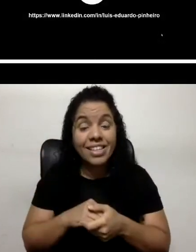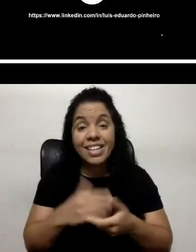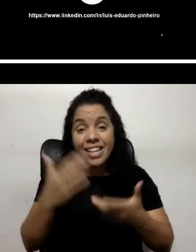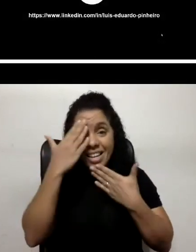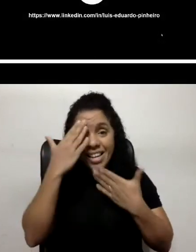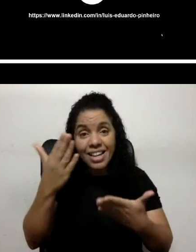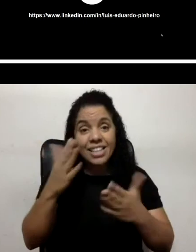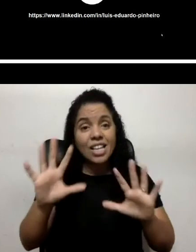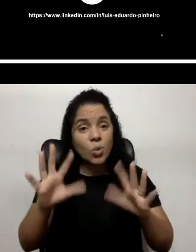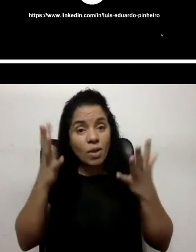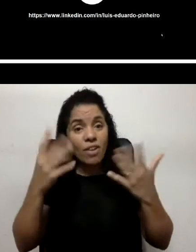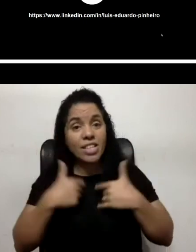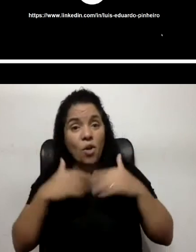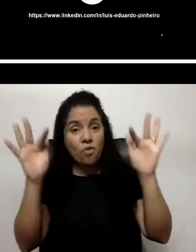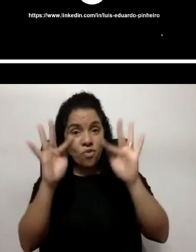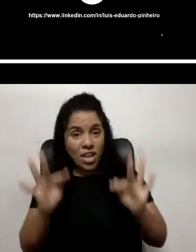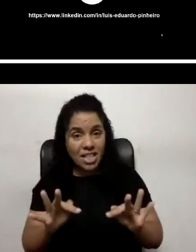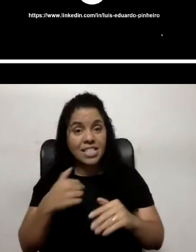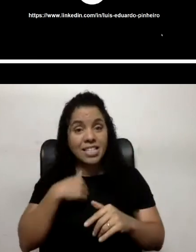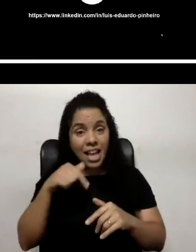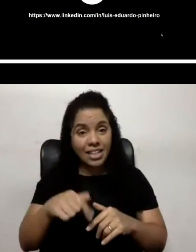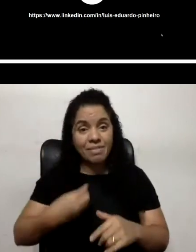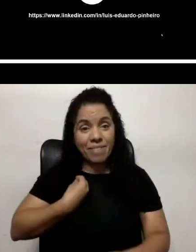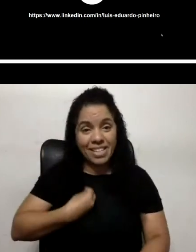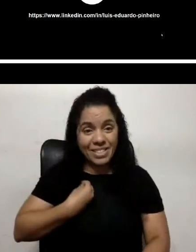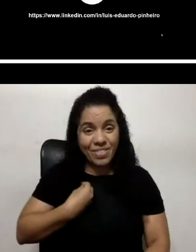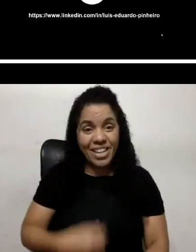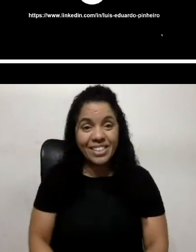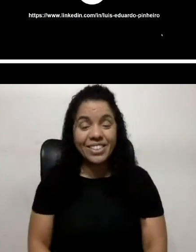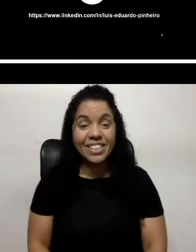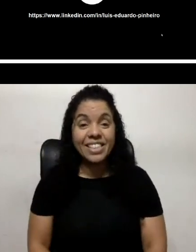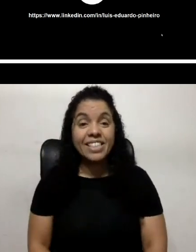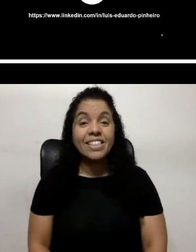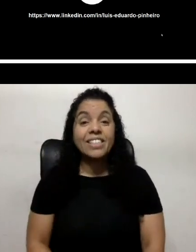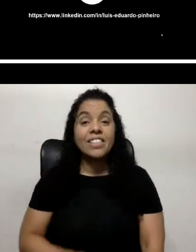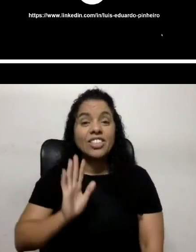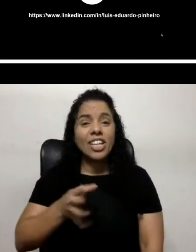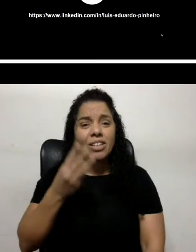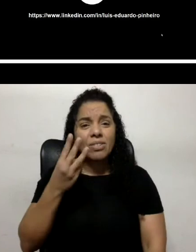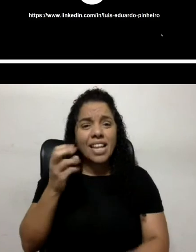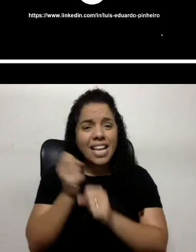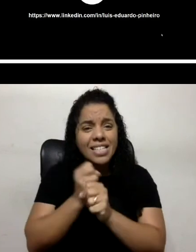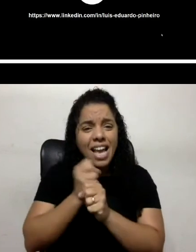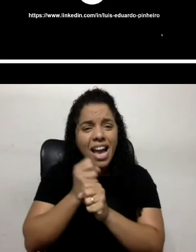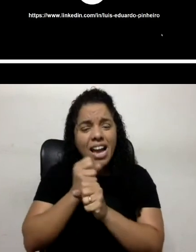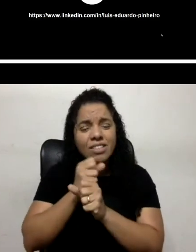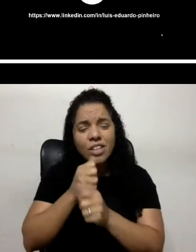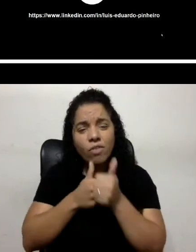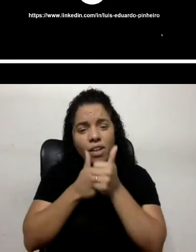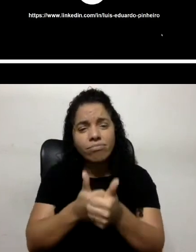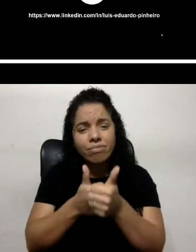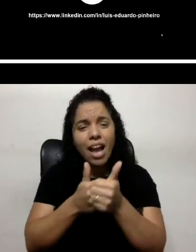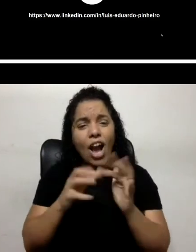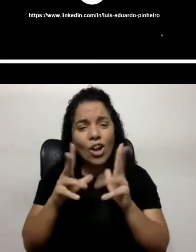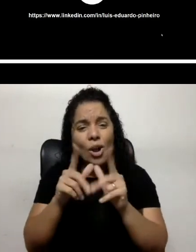o evento, tô muito feliz em estar participando, já faz uns três anos que eu sempre venho acompanhando esse evento e